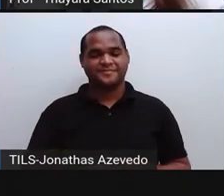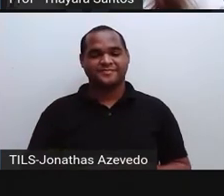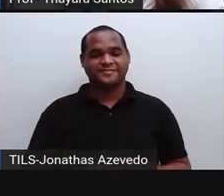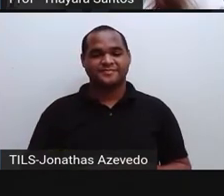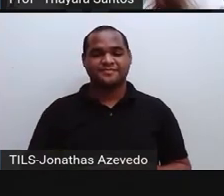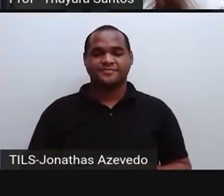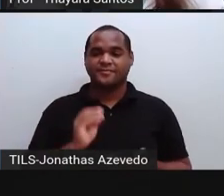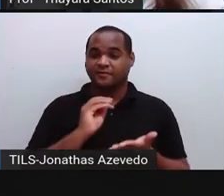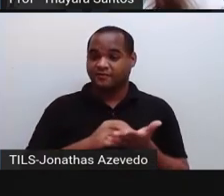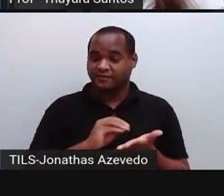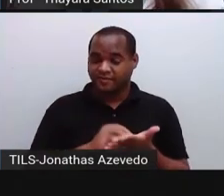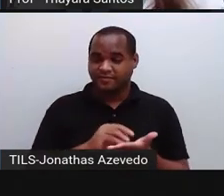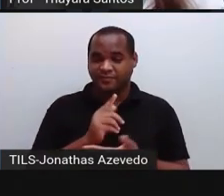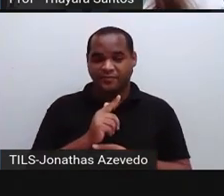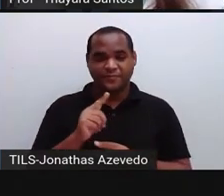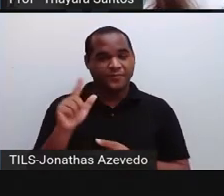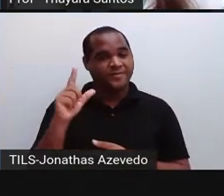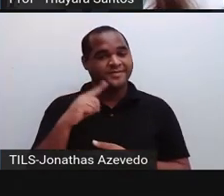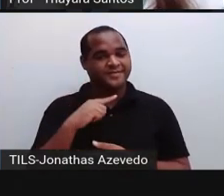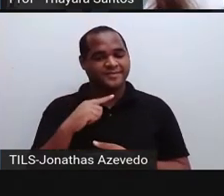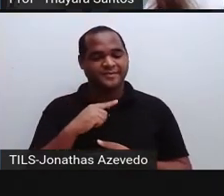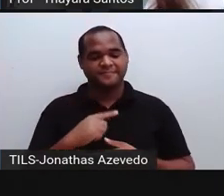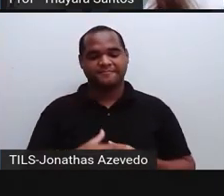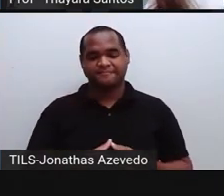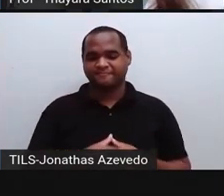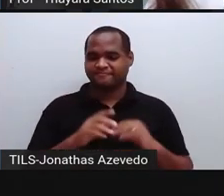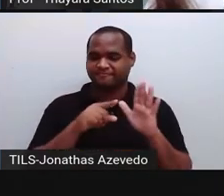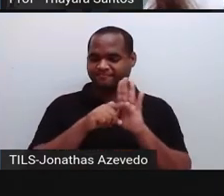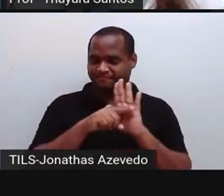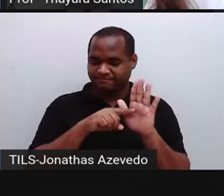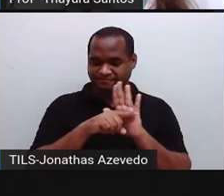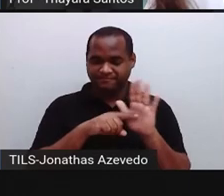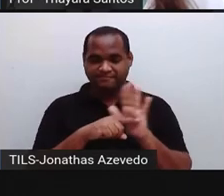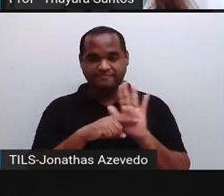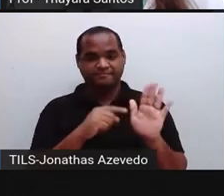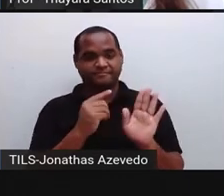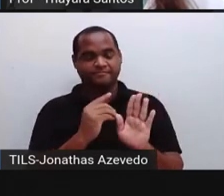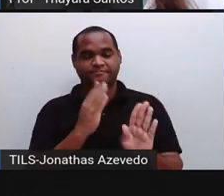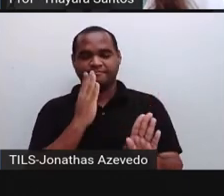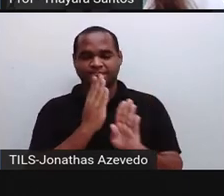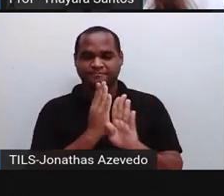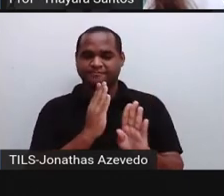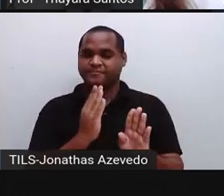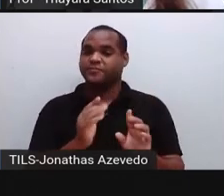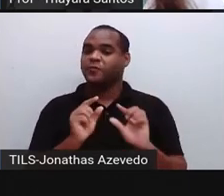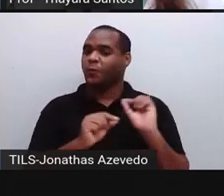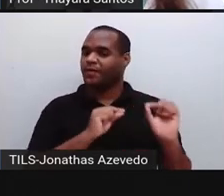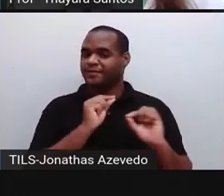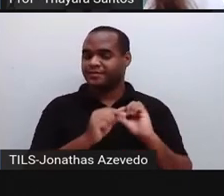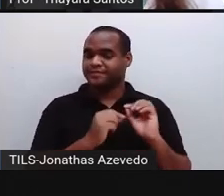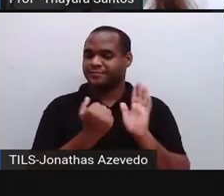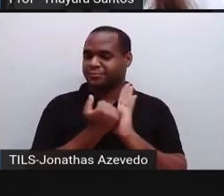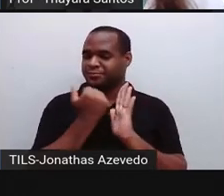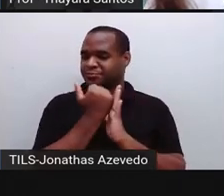Está faltando aí. Vamos lá. Vamos pesquisar mais aqui. Vamos ver onde é que tem mais. Deixa eu ver.